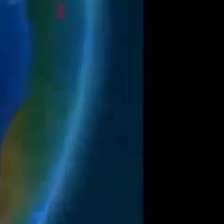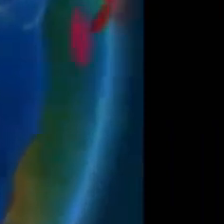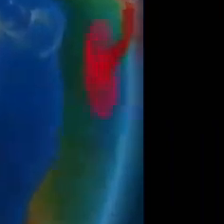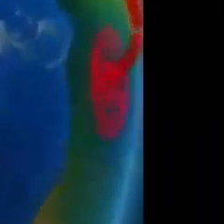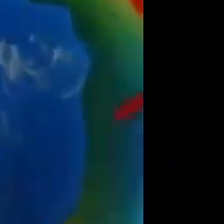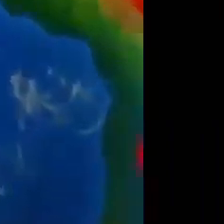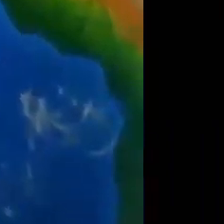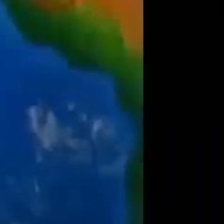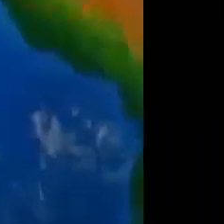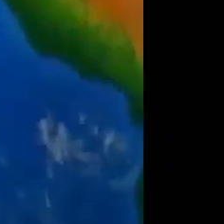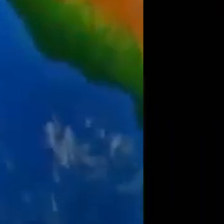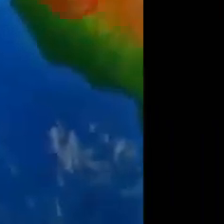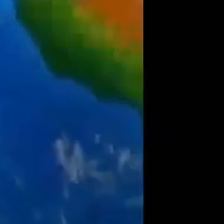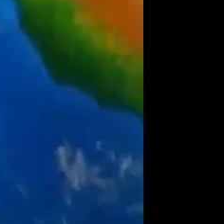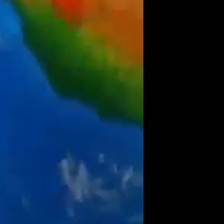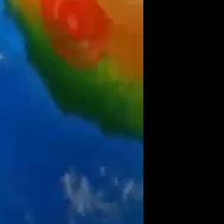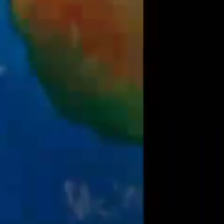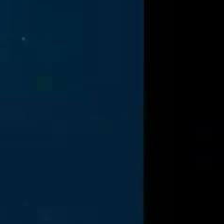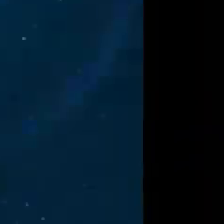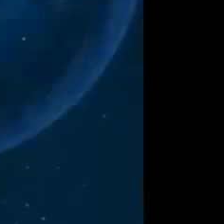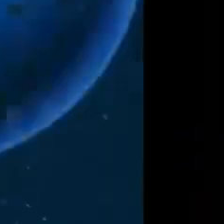Amém. Amém.